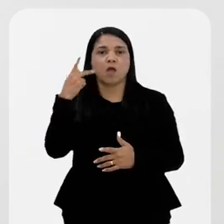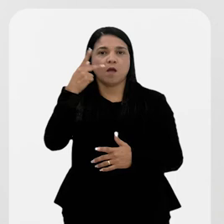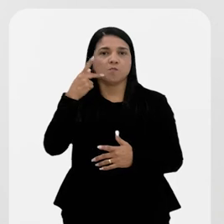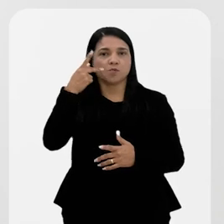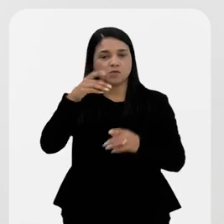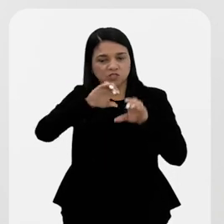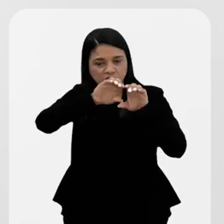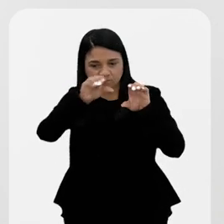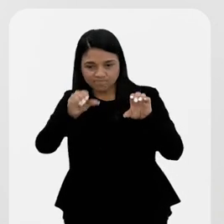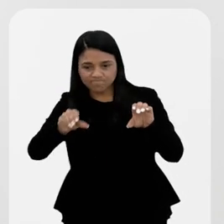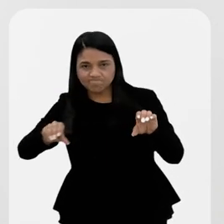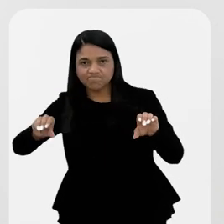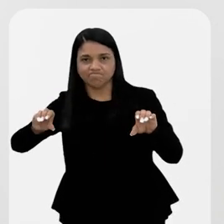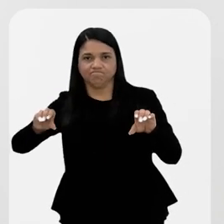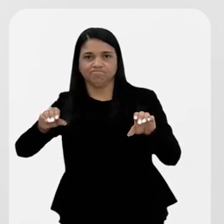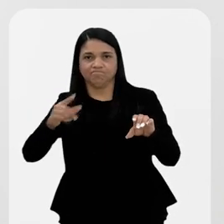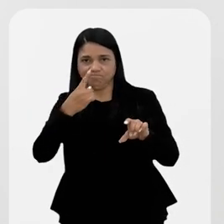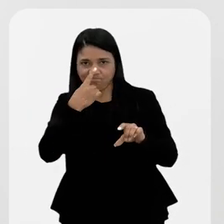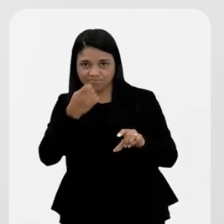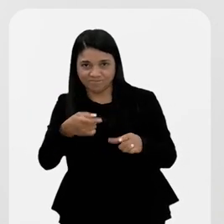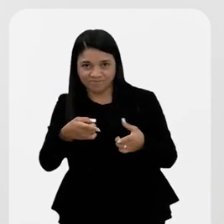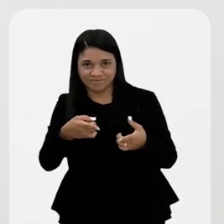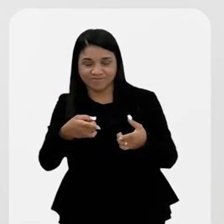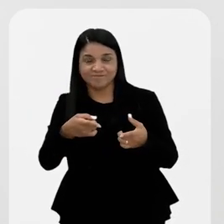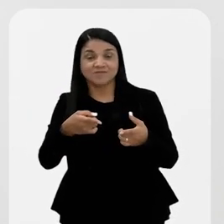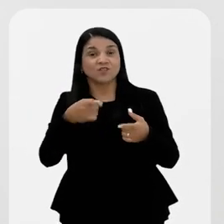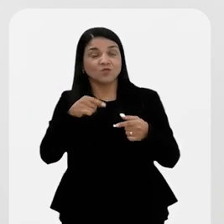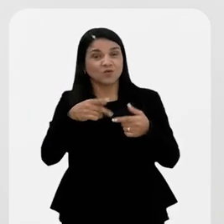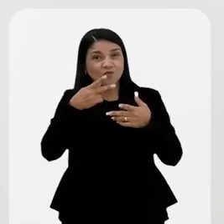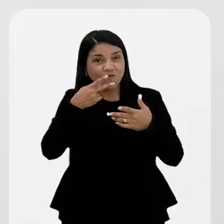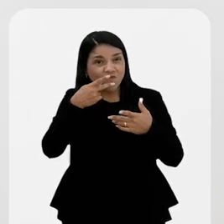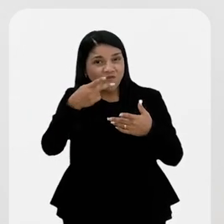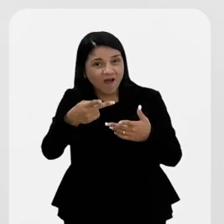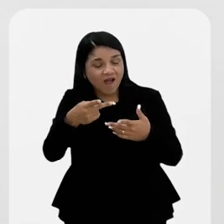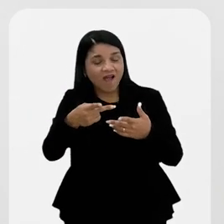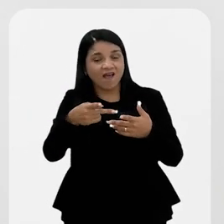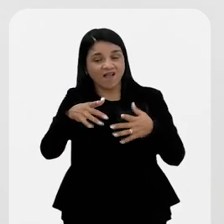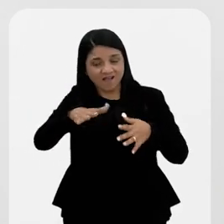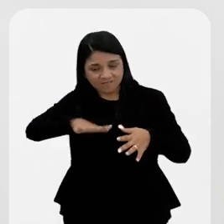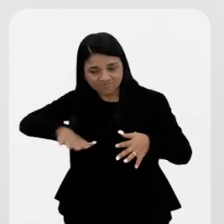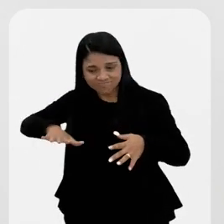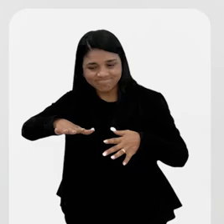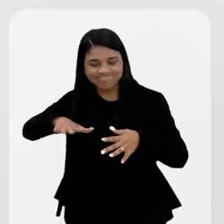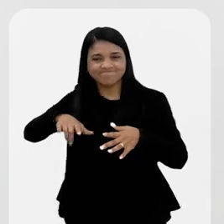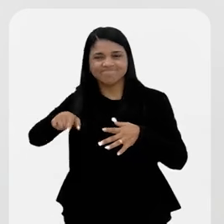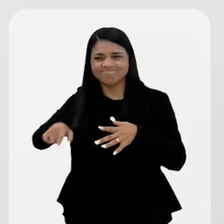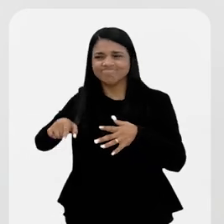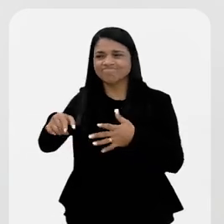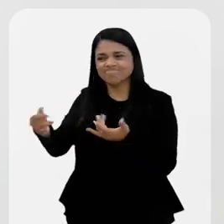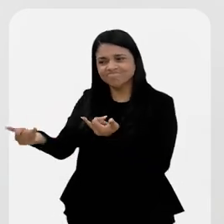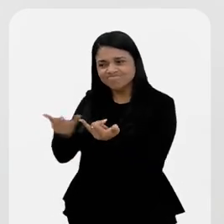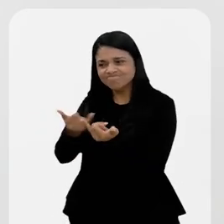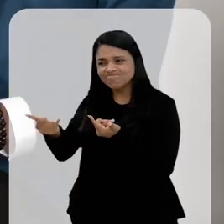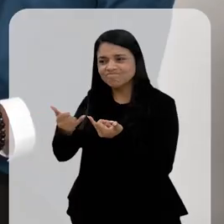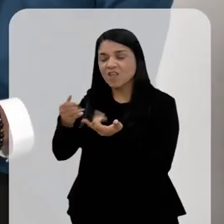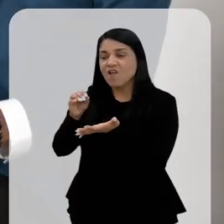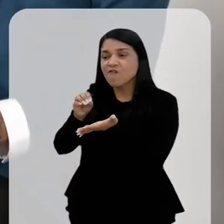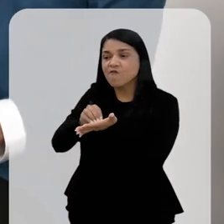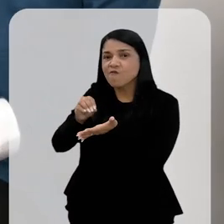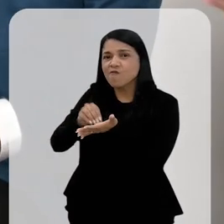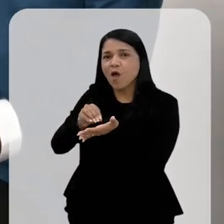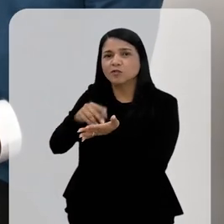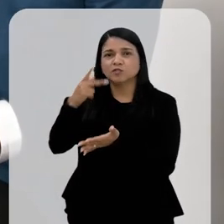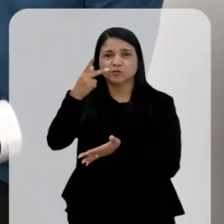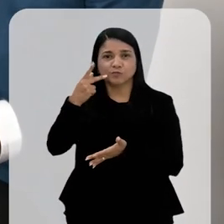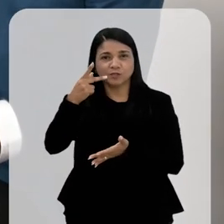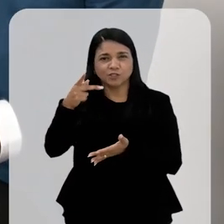políticas de saneamento. Mas a gente está falando, quando a gente vai nos territórios, sobre uma ausência. Essa ausência causa o quê?